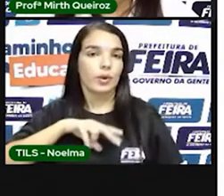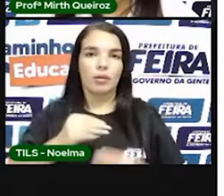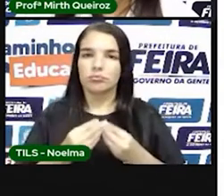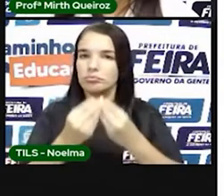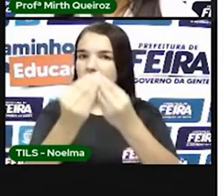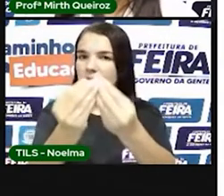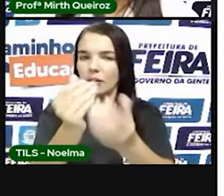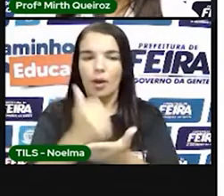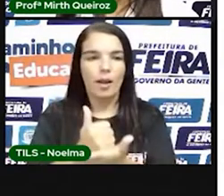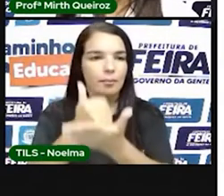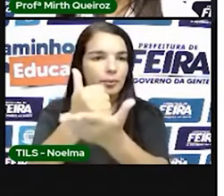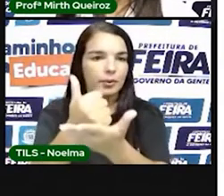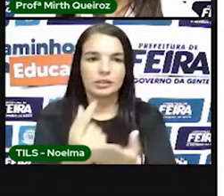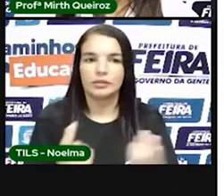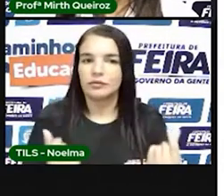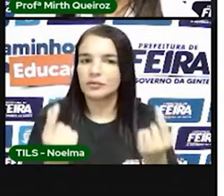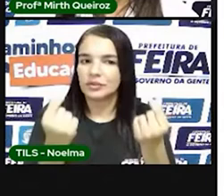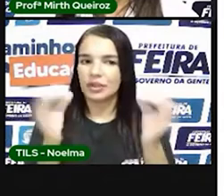incentivo financeiro.